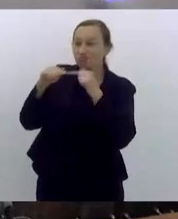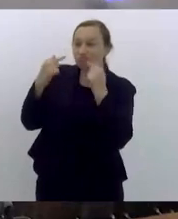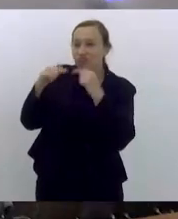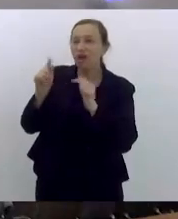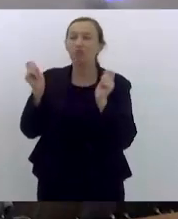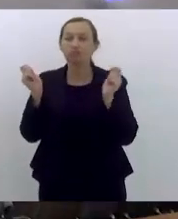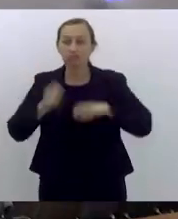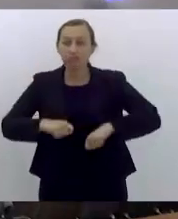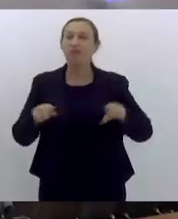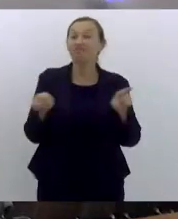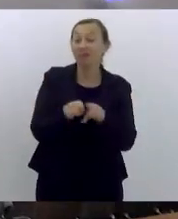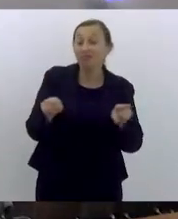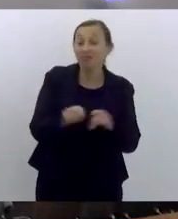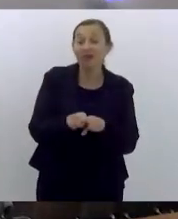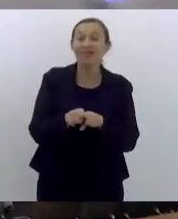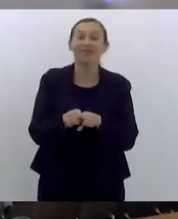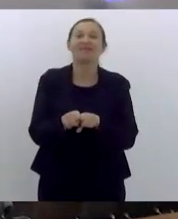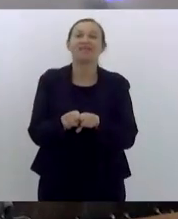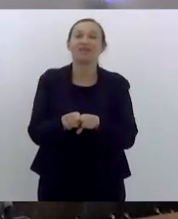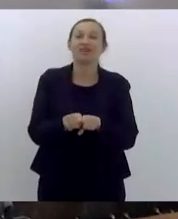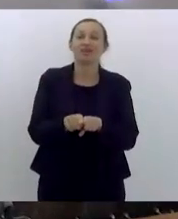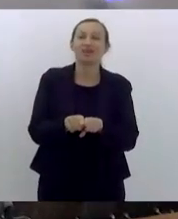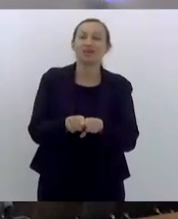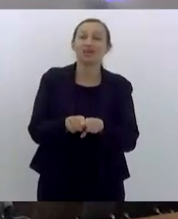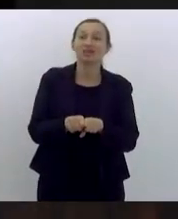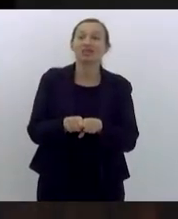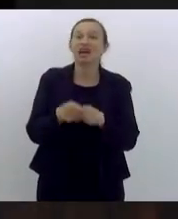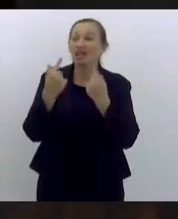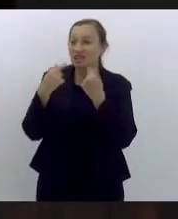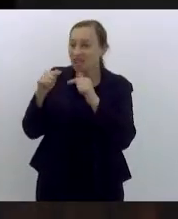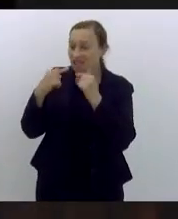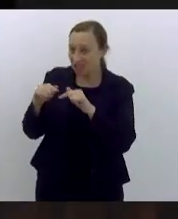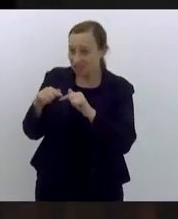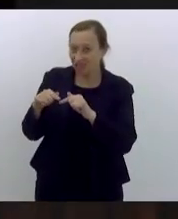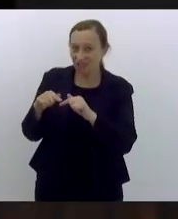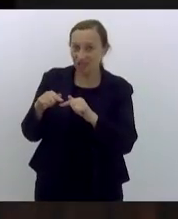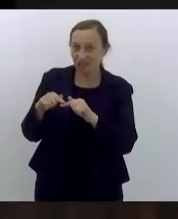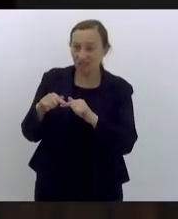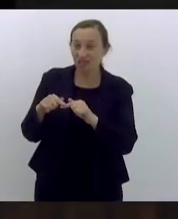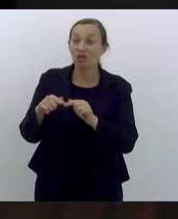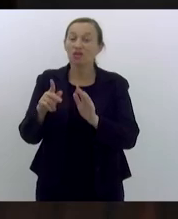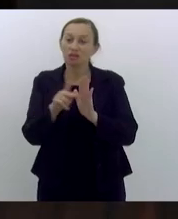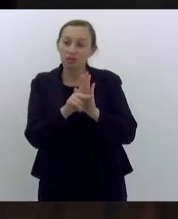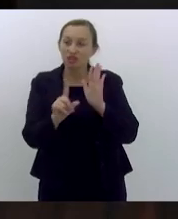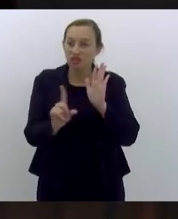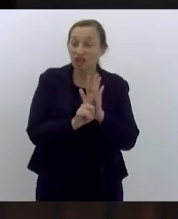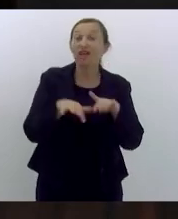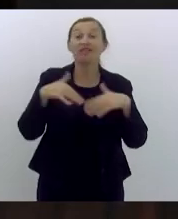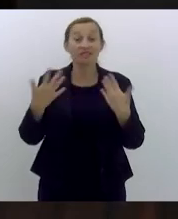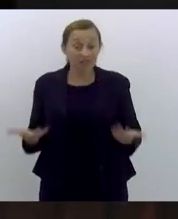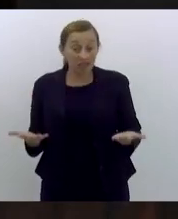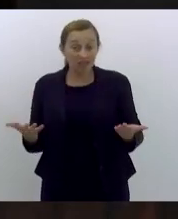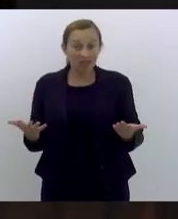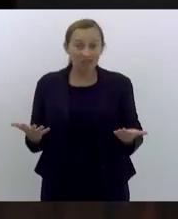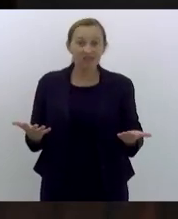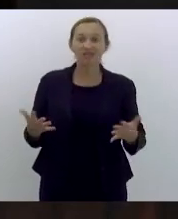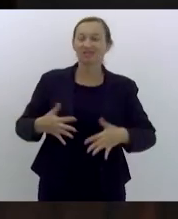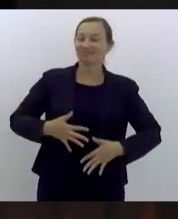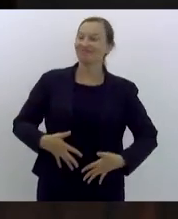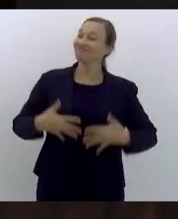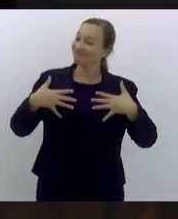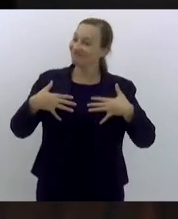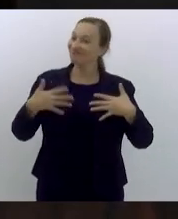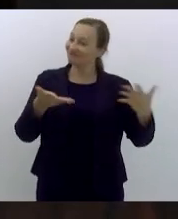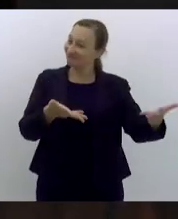a possibilidade também da massa crítica permear os projetos de lei então é com muito prazer que a gente